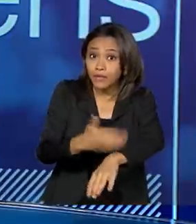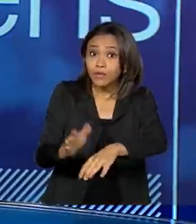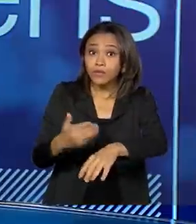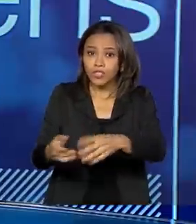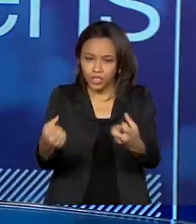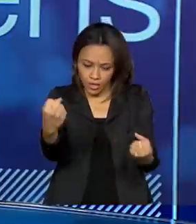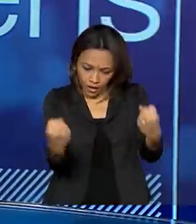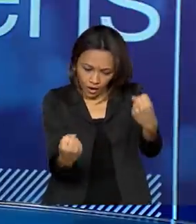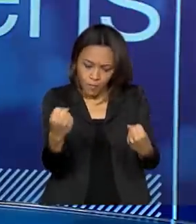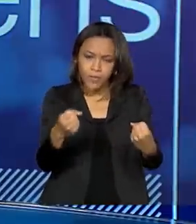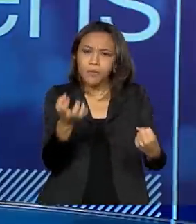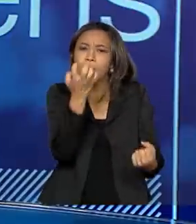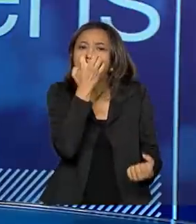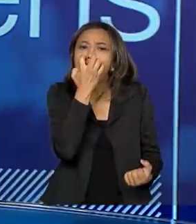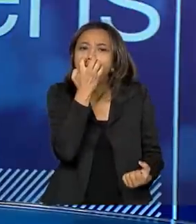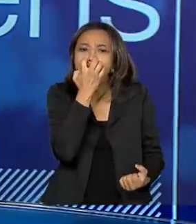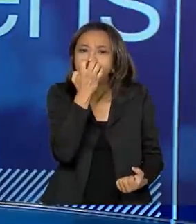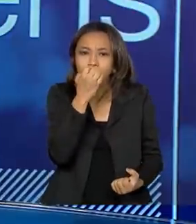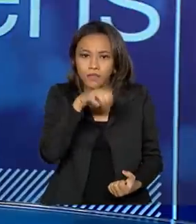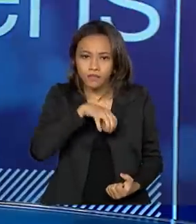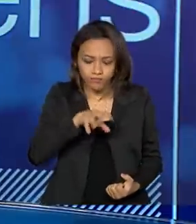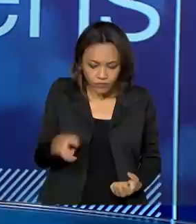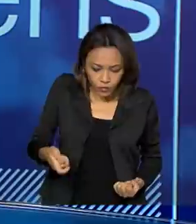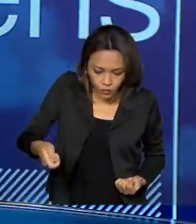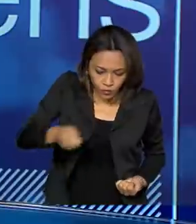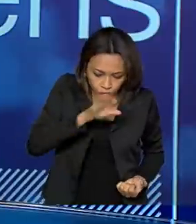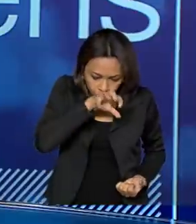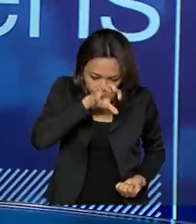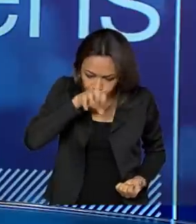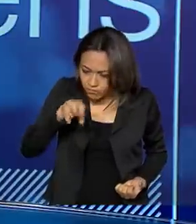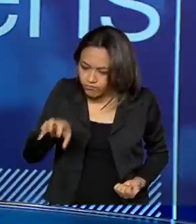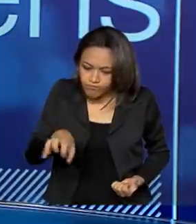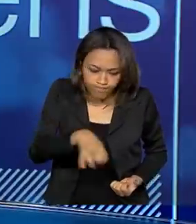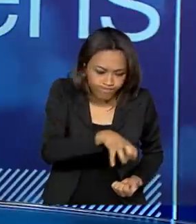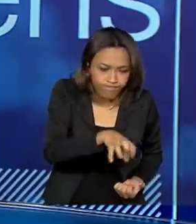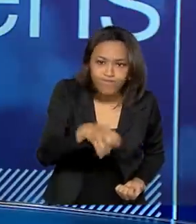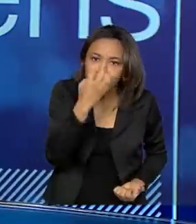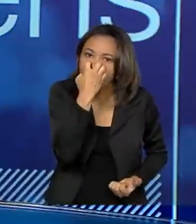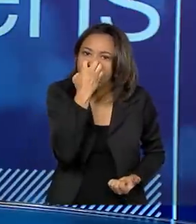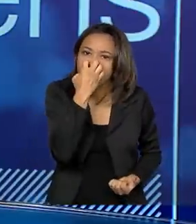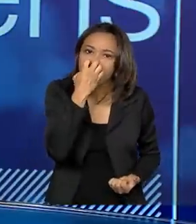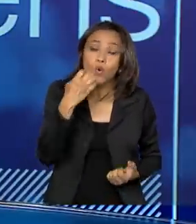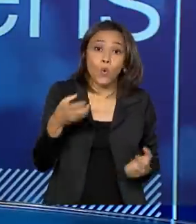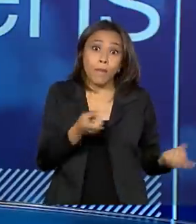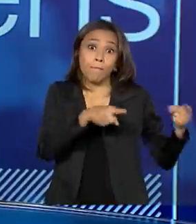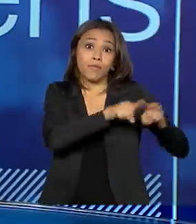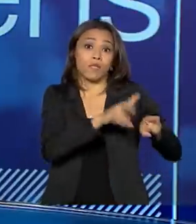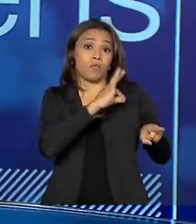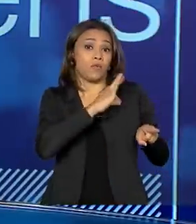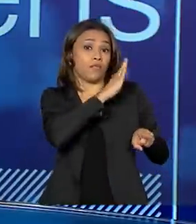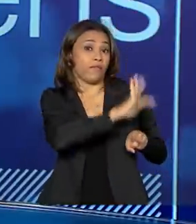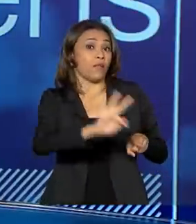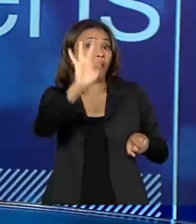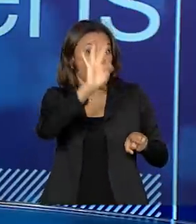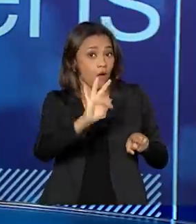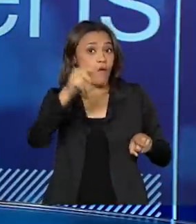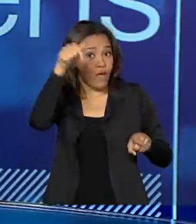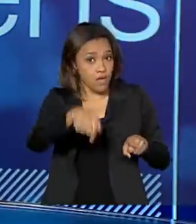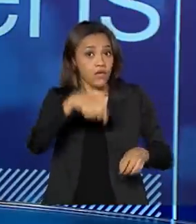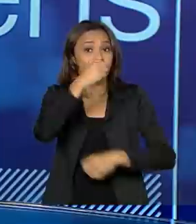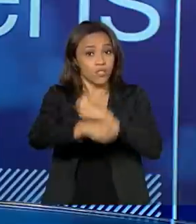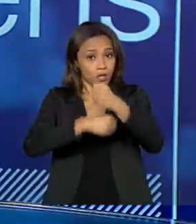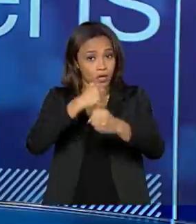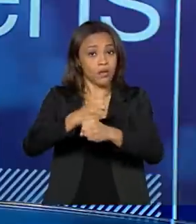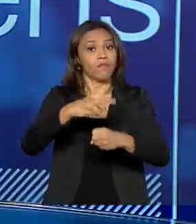desenvolvimento de cães falejadores, em parceria com a Polícia Rodoviária Federal. Isso deve ser inaugurado ainda este ano.